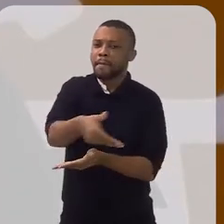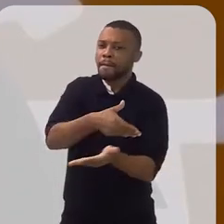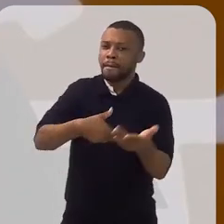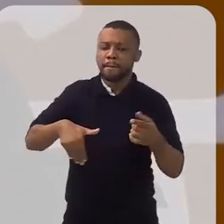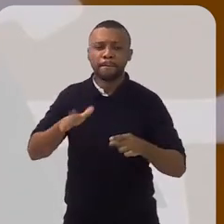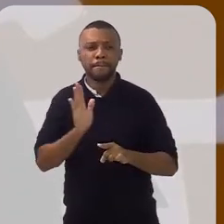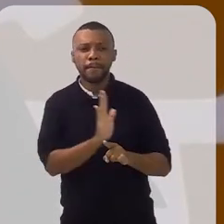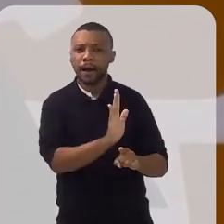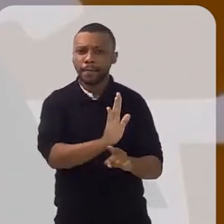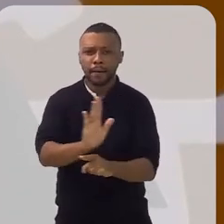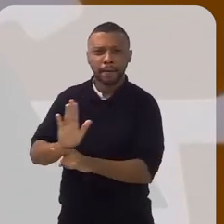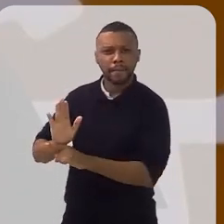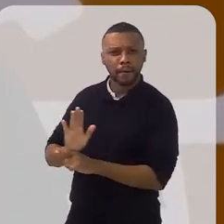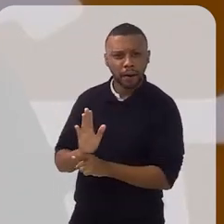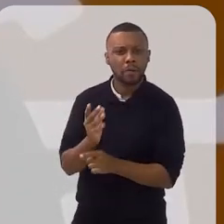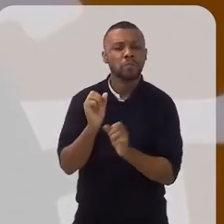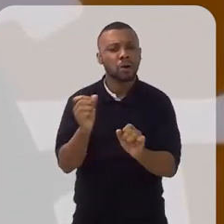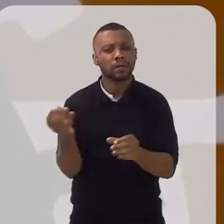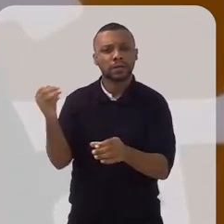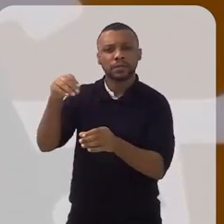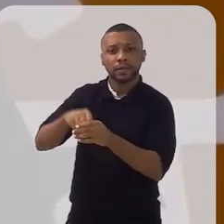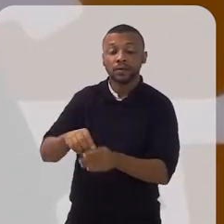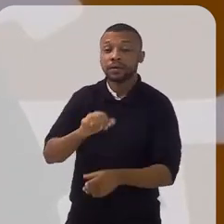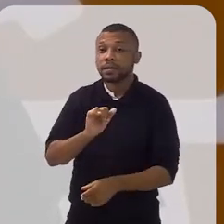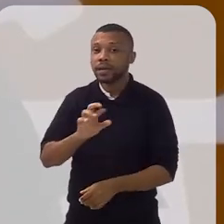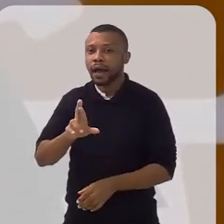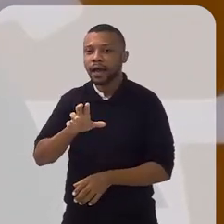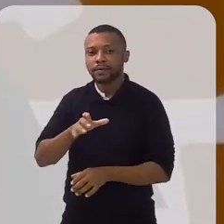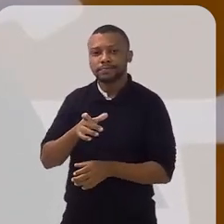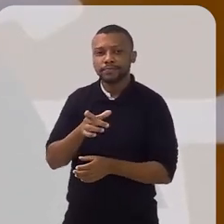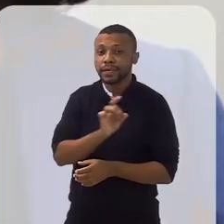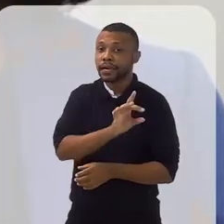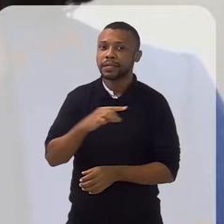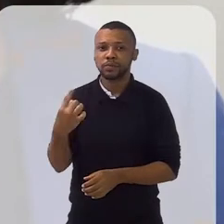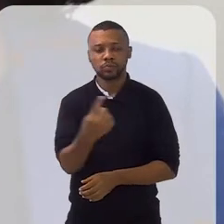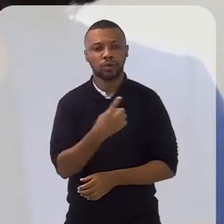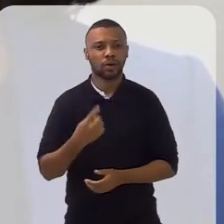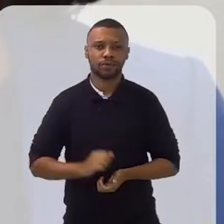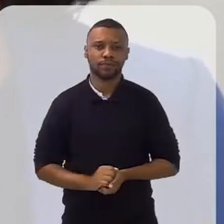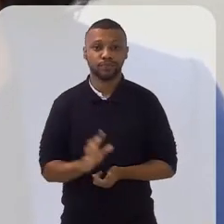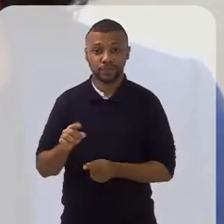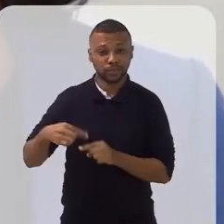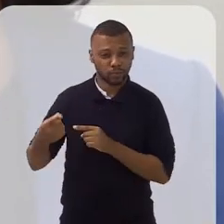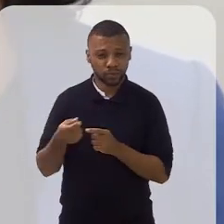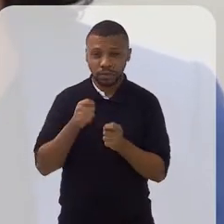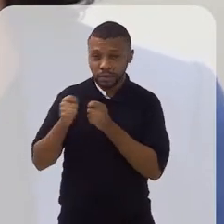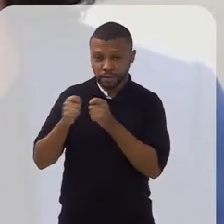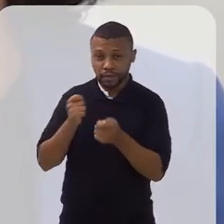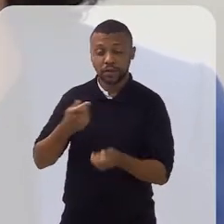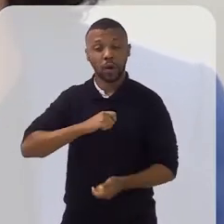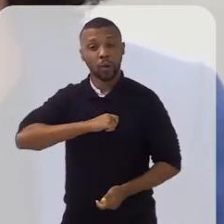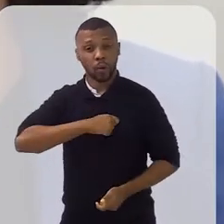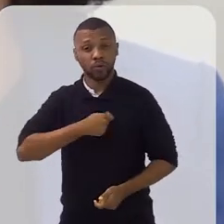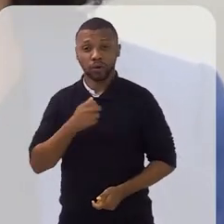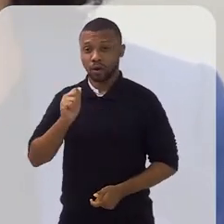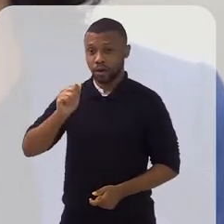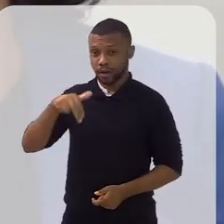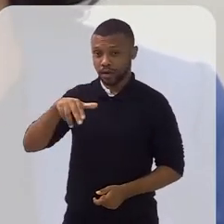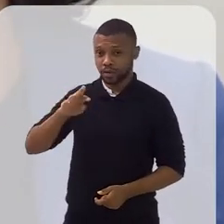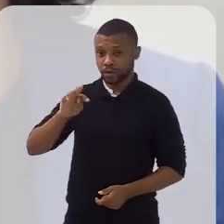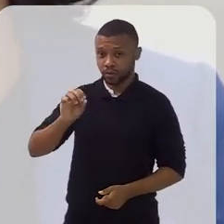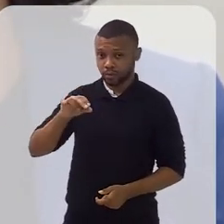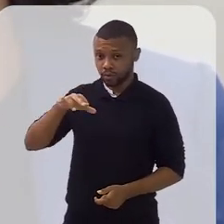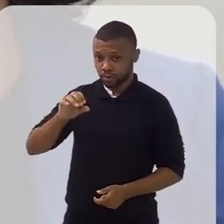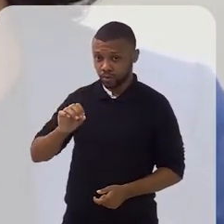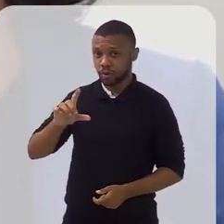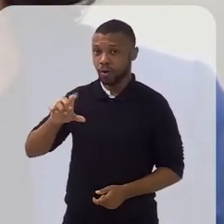dentro da declaração do Imposto de Renda de cada um de nós. A seguir, o Auditor Fiscal da Receita Federal do Brasil, Antônio